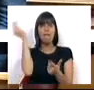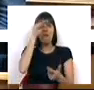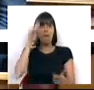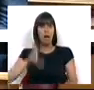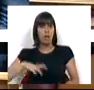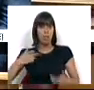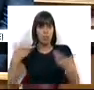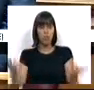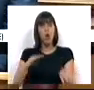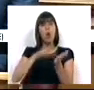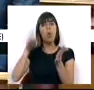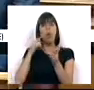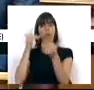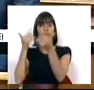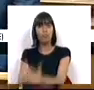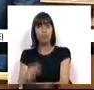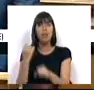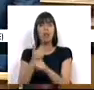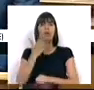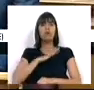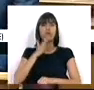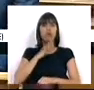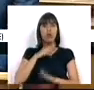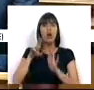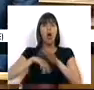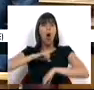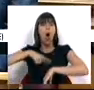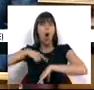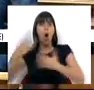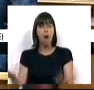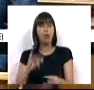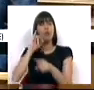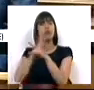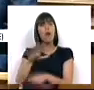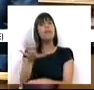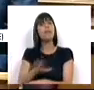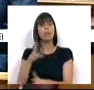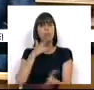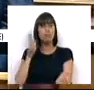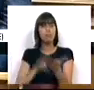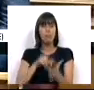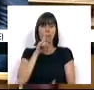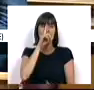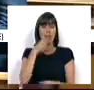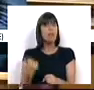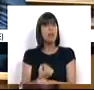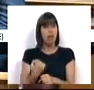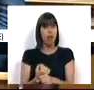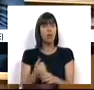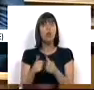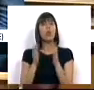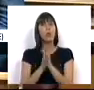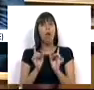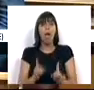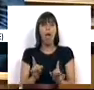recibos verdes, contratos a termo, trabalho temporário, regime de horas e outras situações de verdadeira mentira laboral, tudo